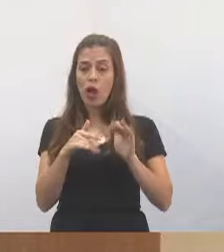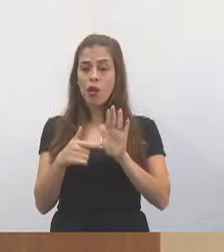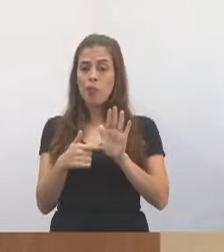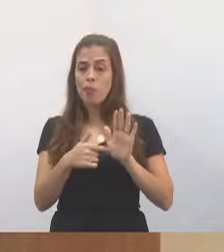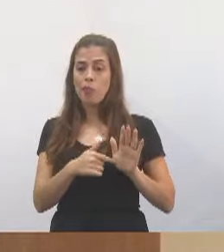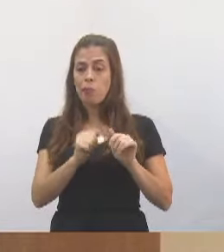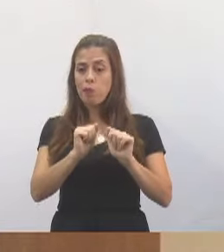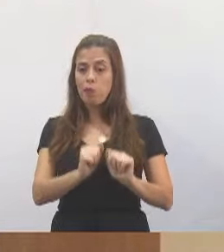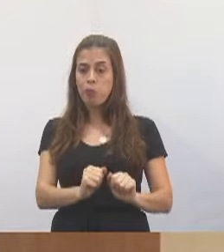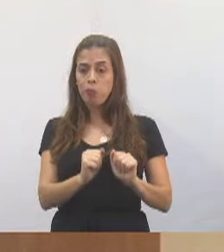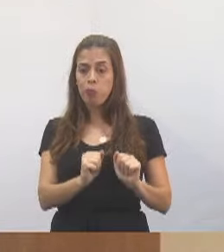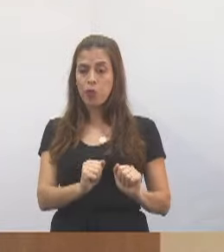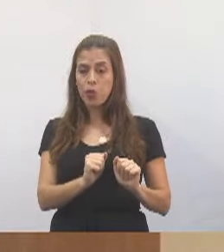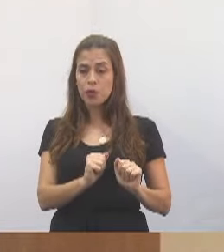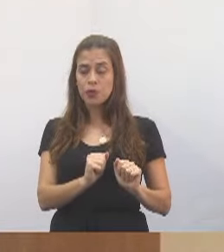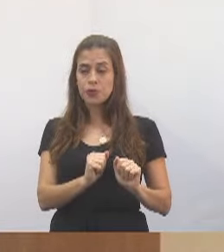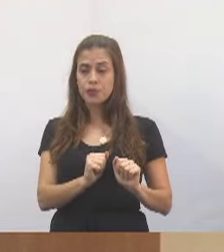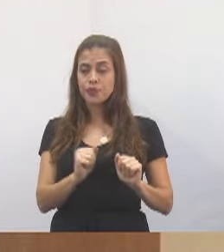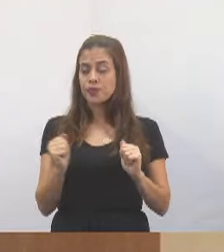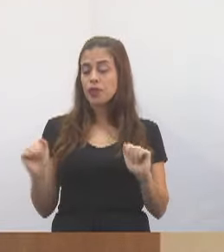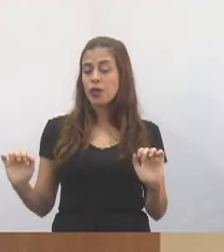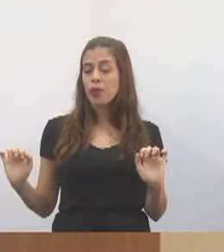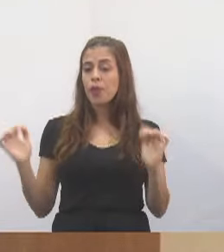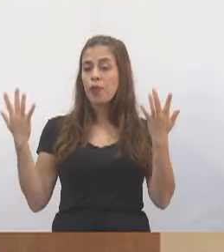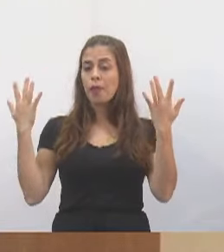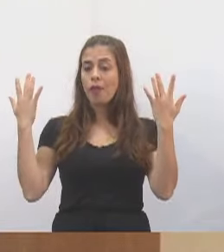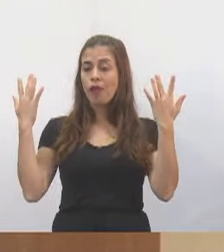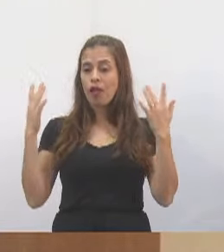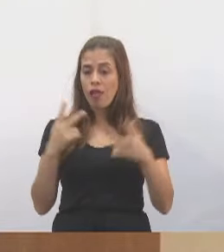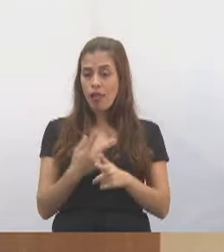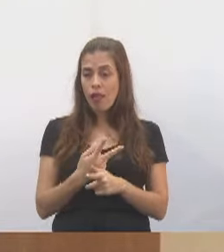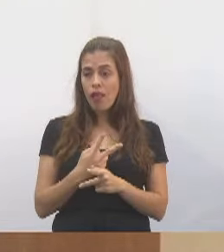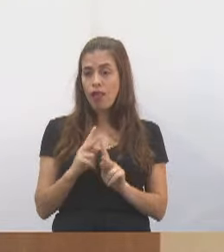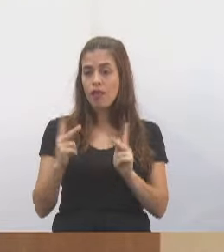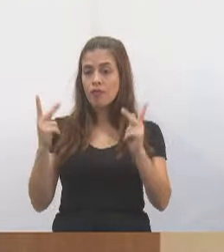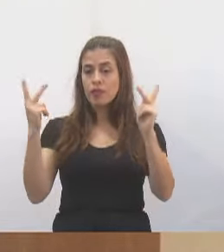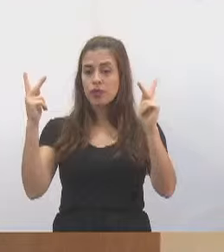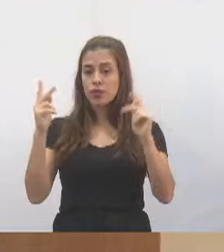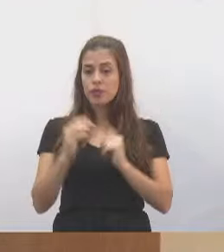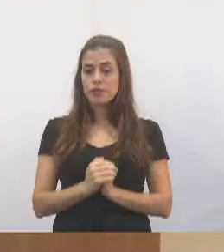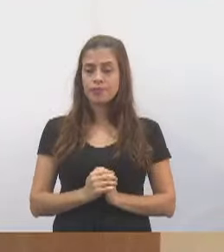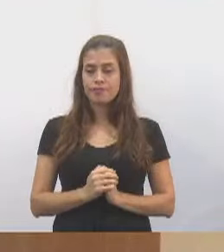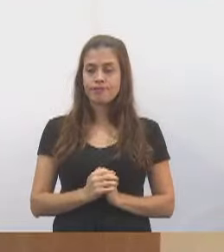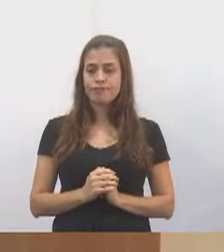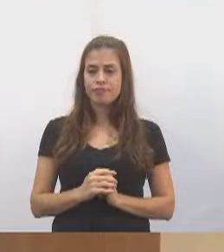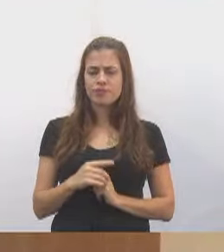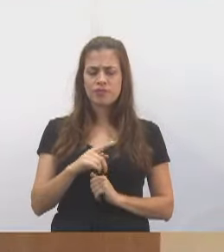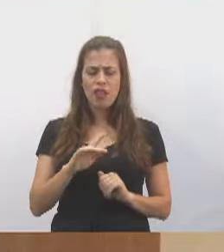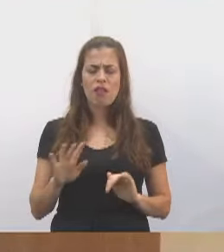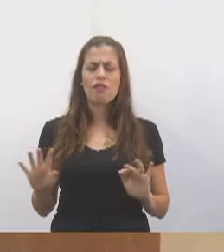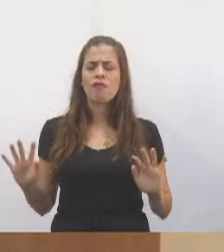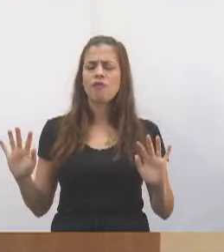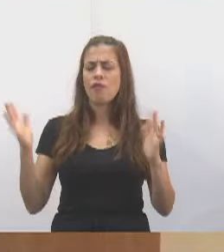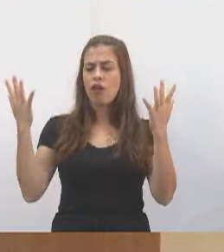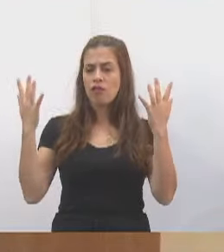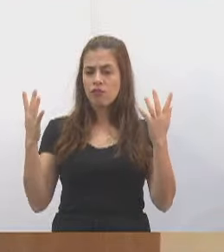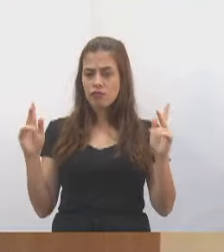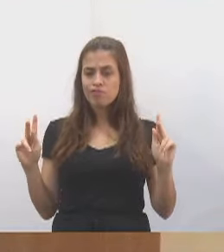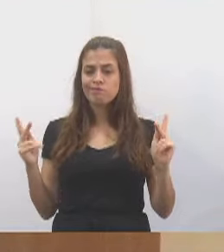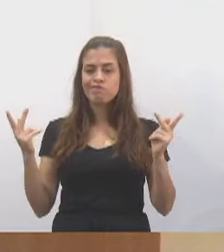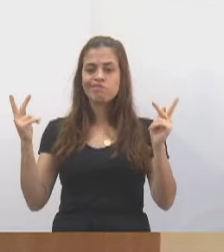a gente possa aqui comemorar essa vitória. Cada vitória a gente comemora, e essa aqui nós temos que comemorar também,